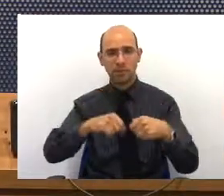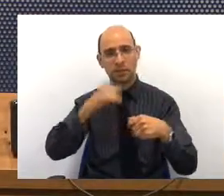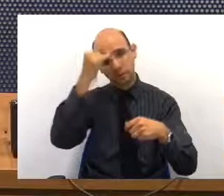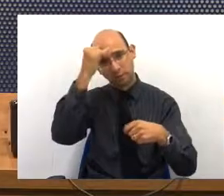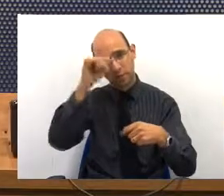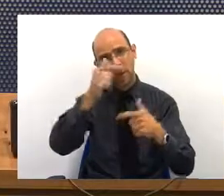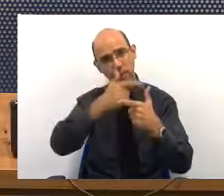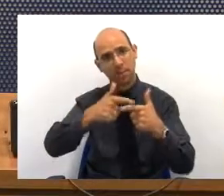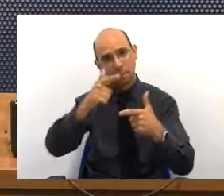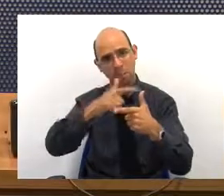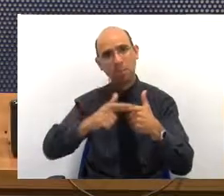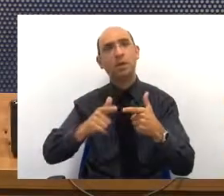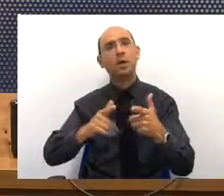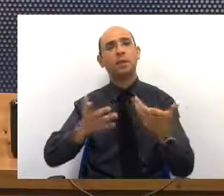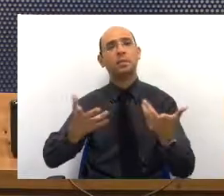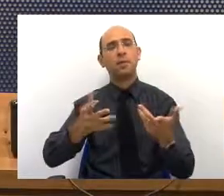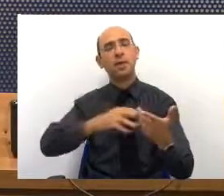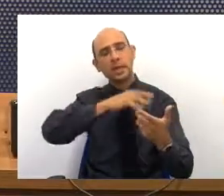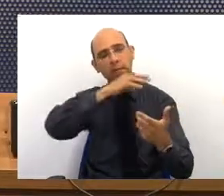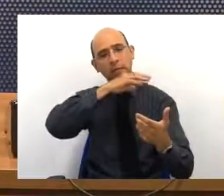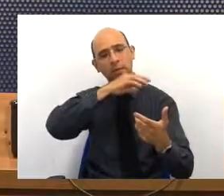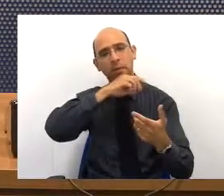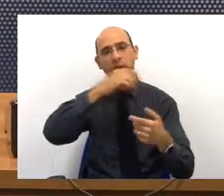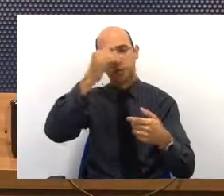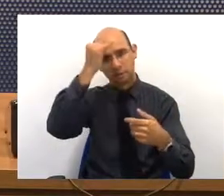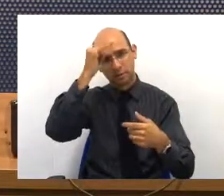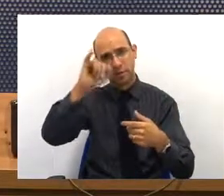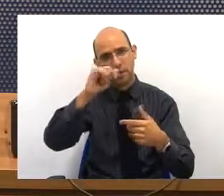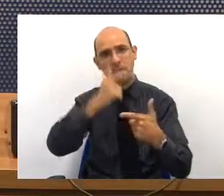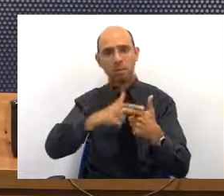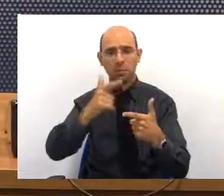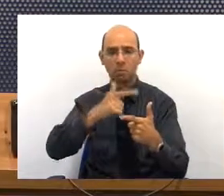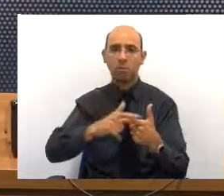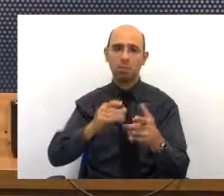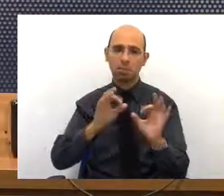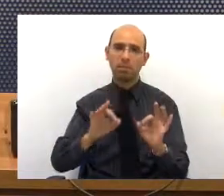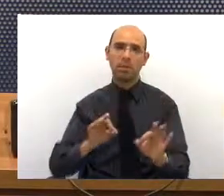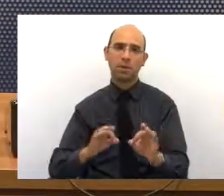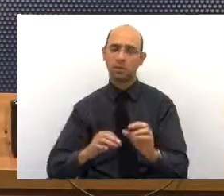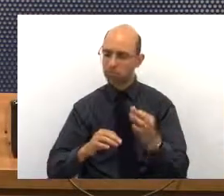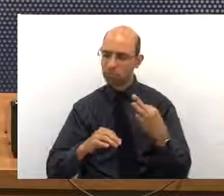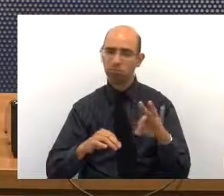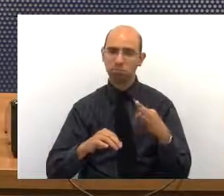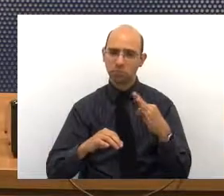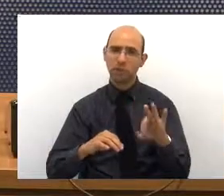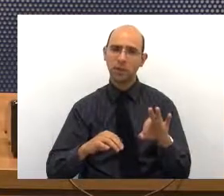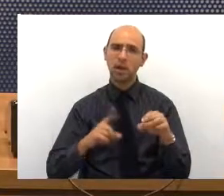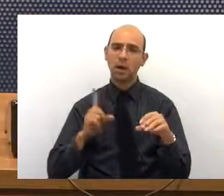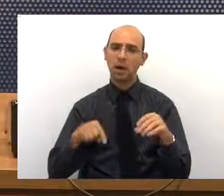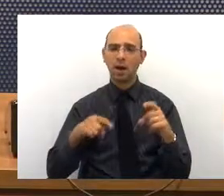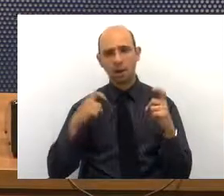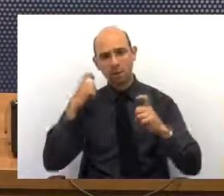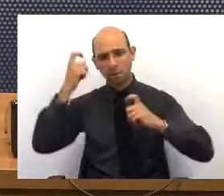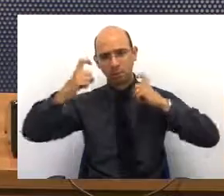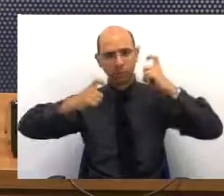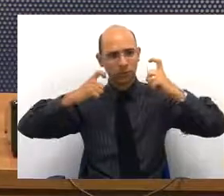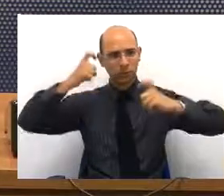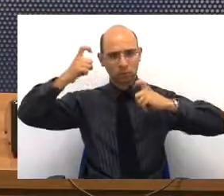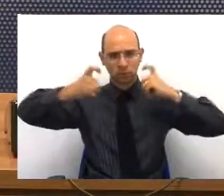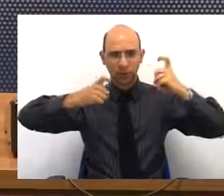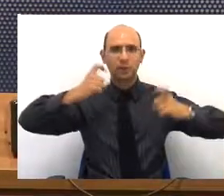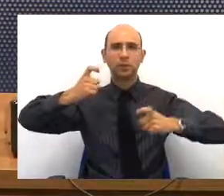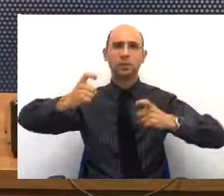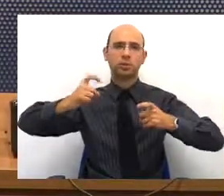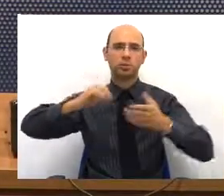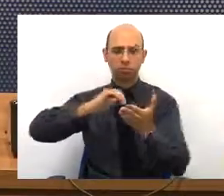aumentar. Isso é uma preocupação nossa também.